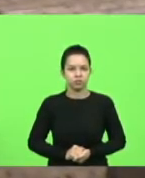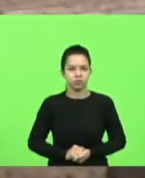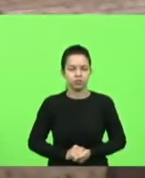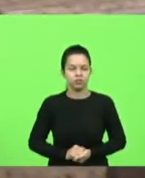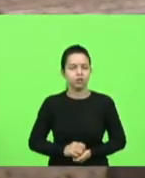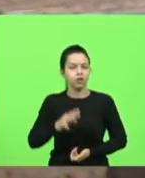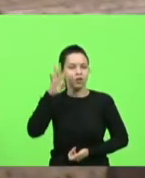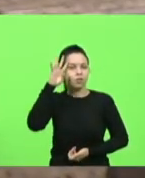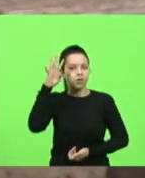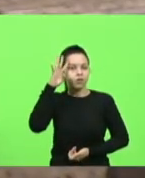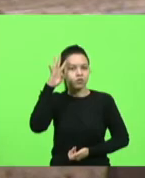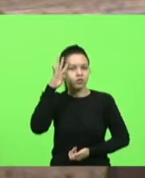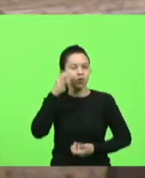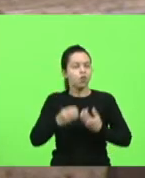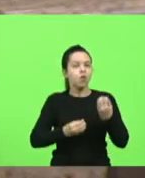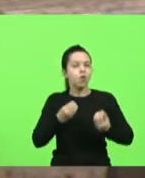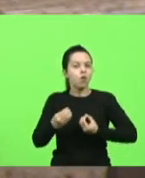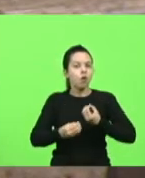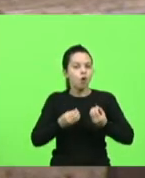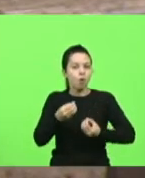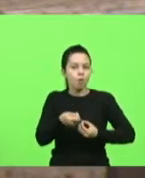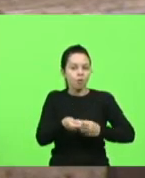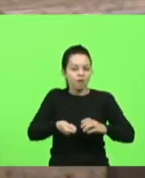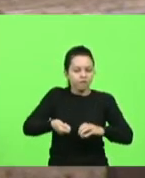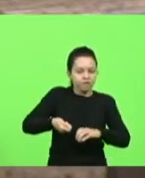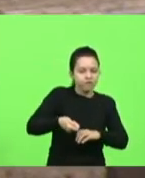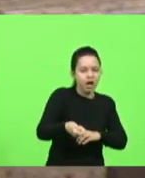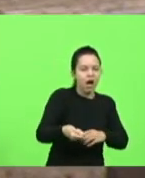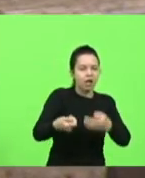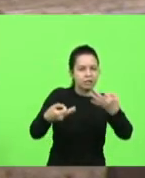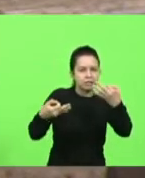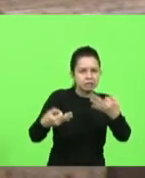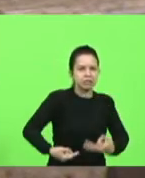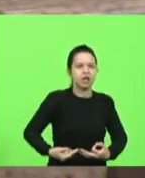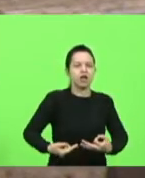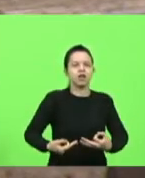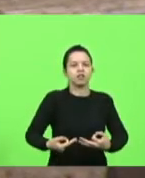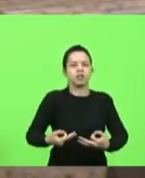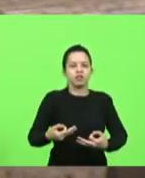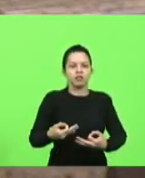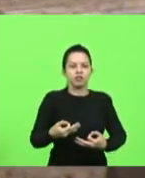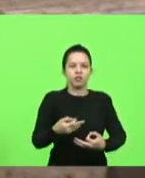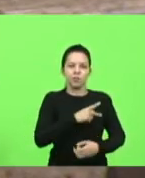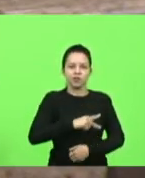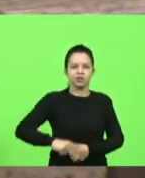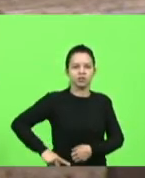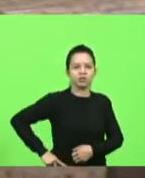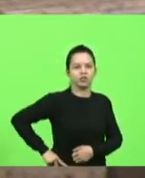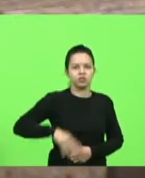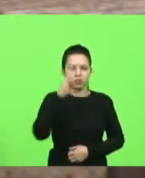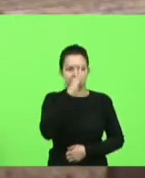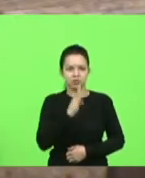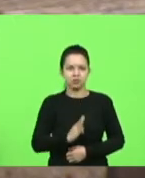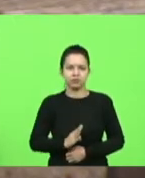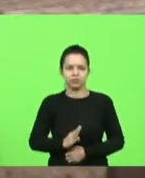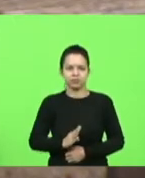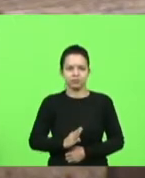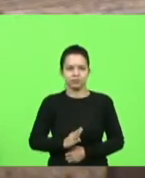imaginando como que seria uma facada bem dada num presidente da república e nós deputado Lima